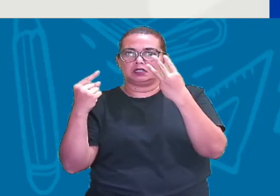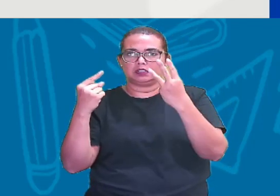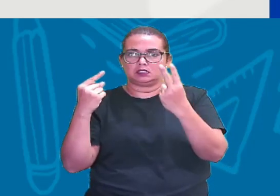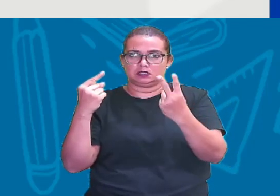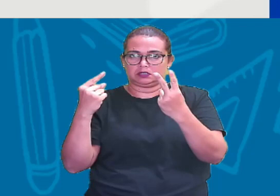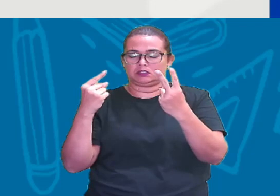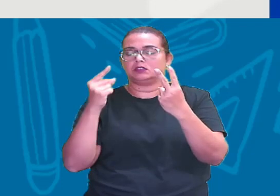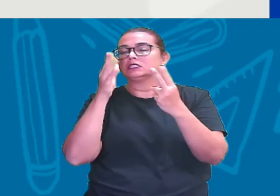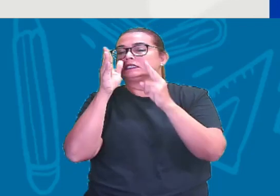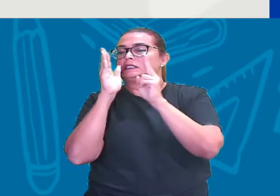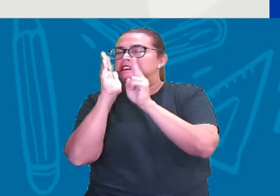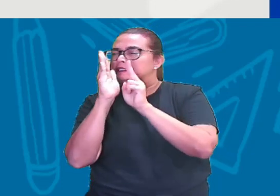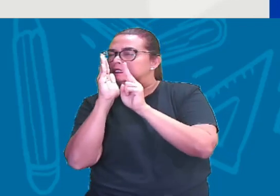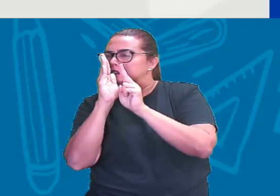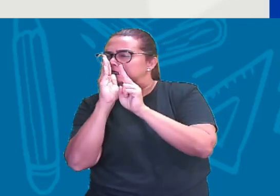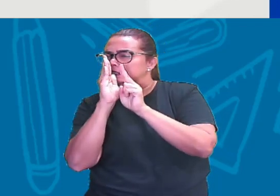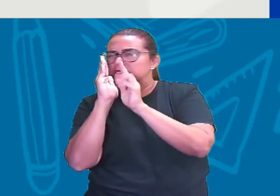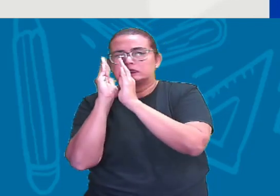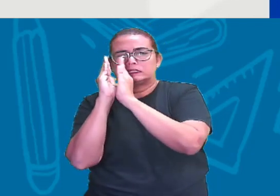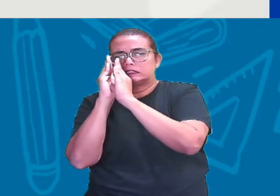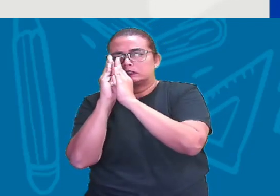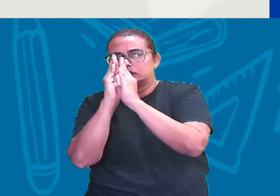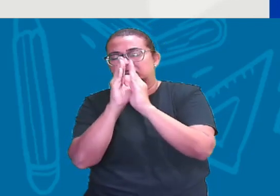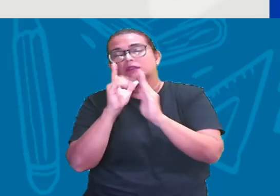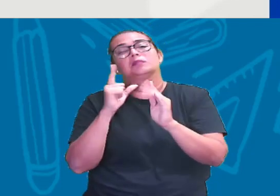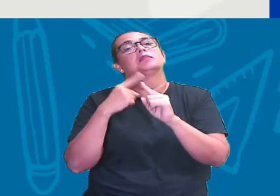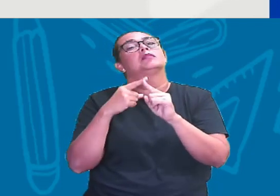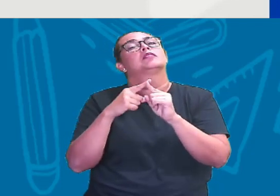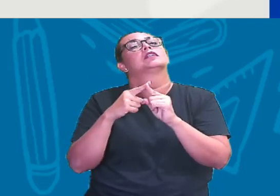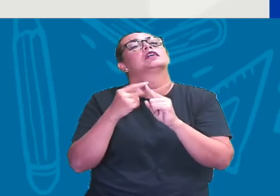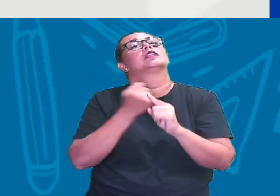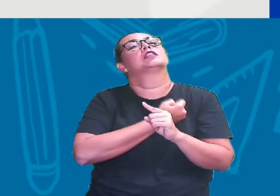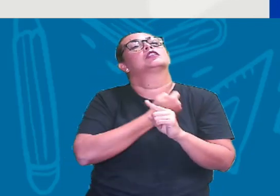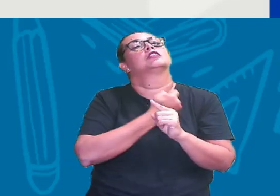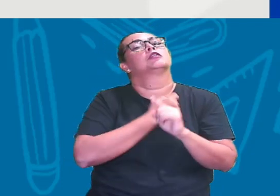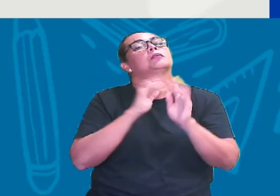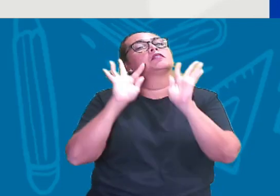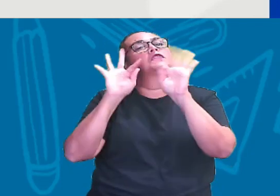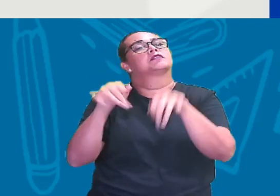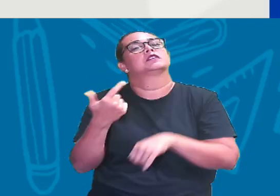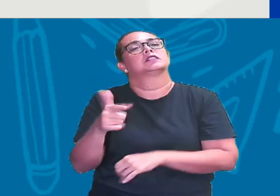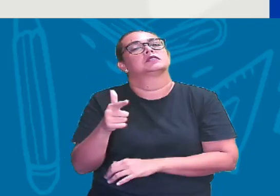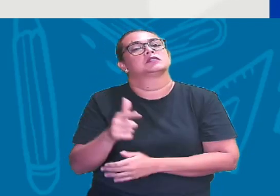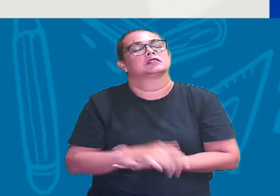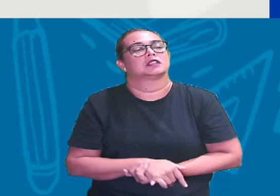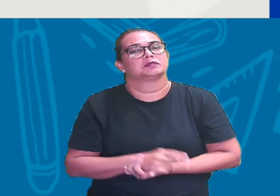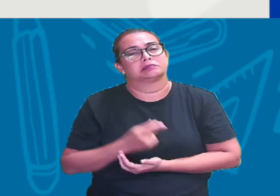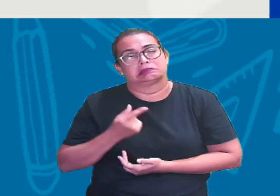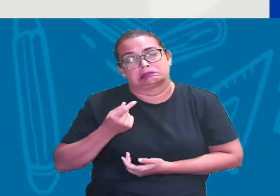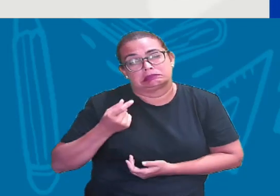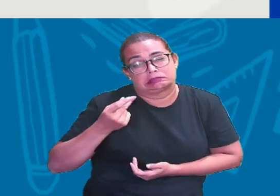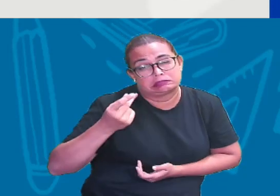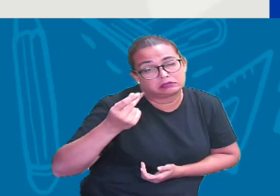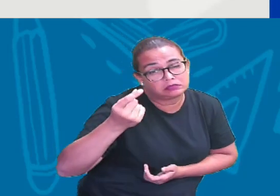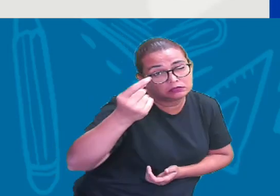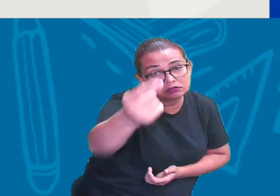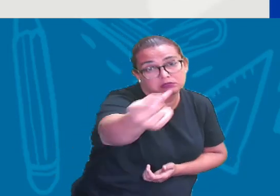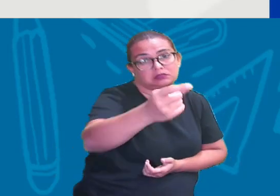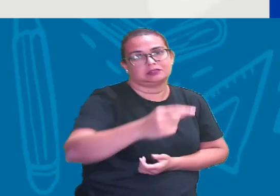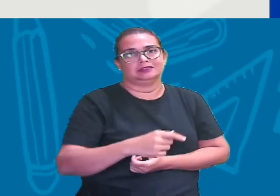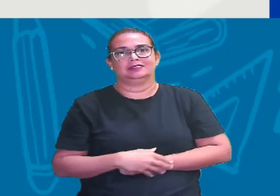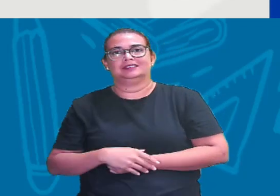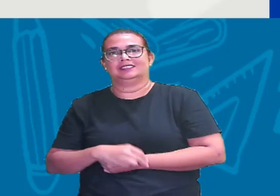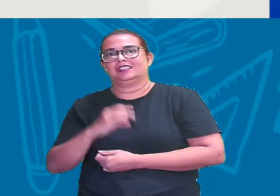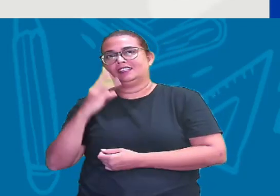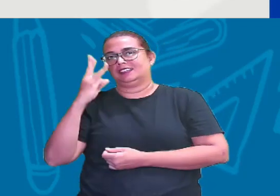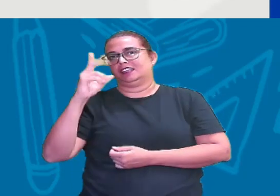Porque os nossos números Eles são infinitos Então entre 3,1 e 3,2 Vai